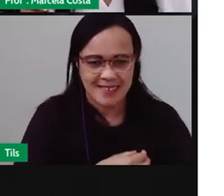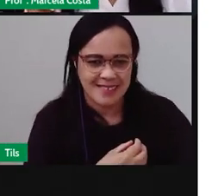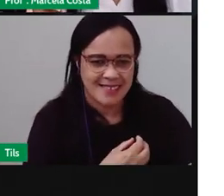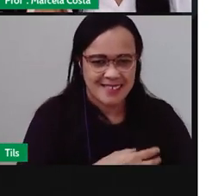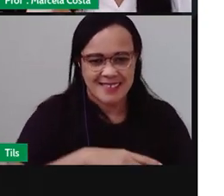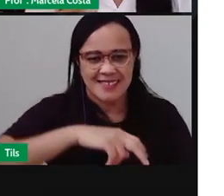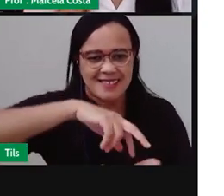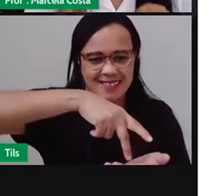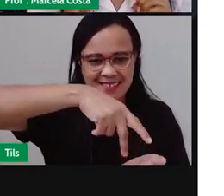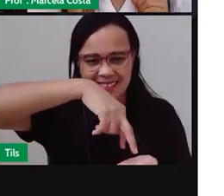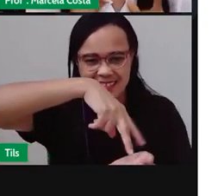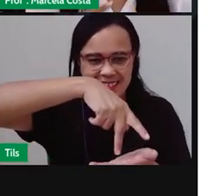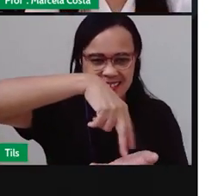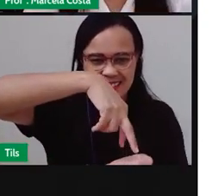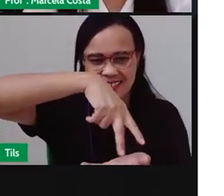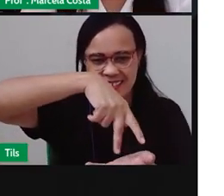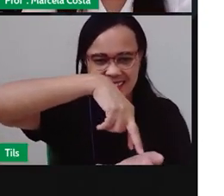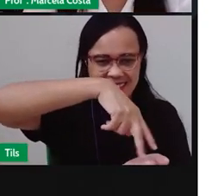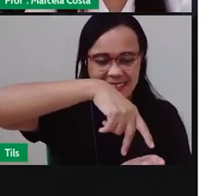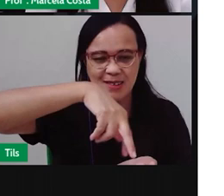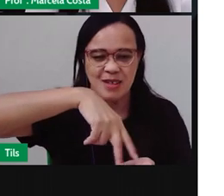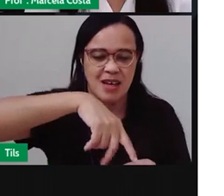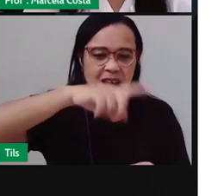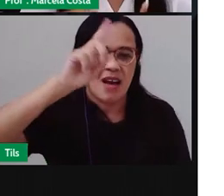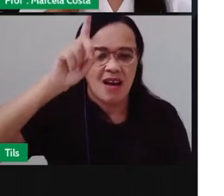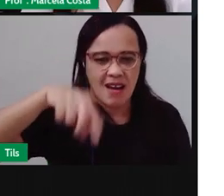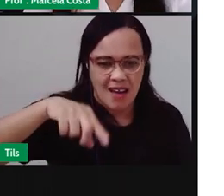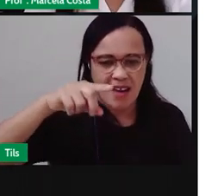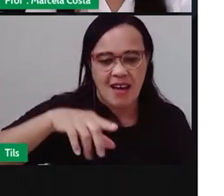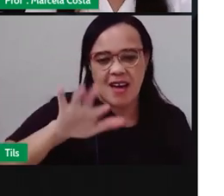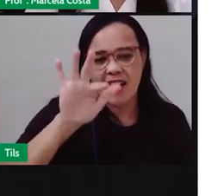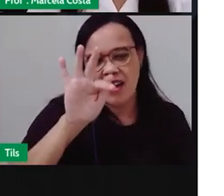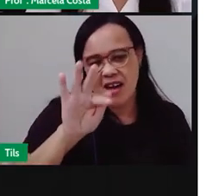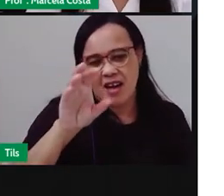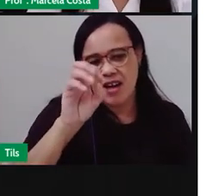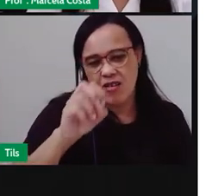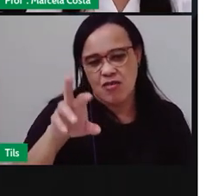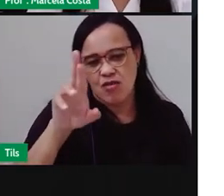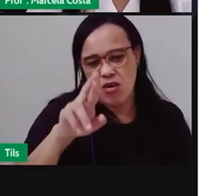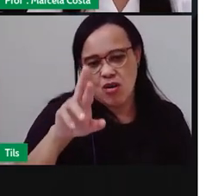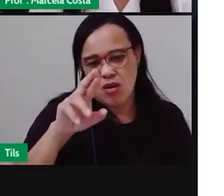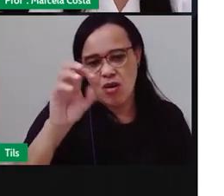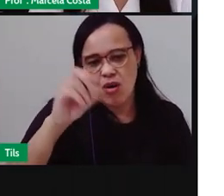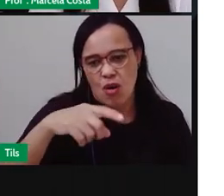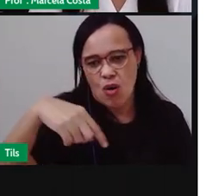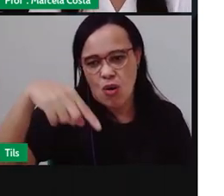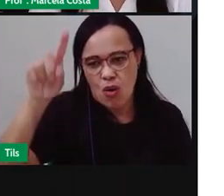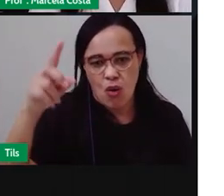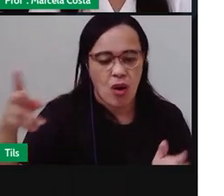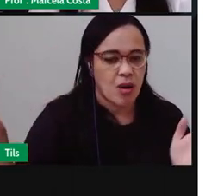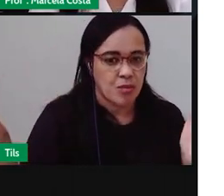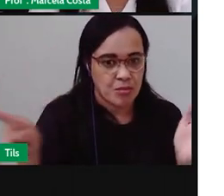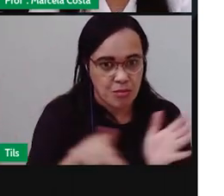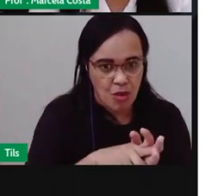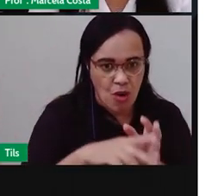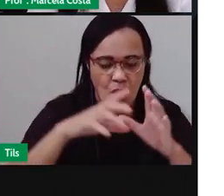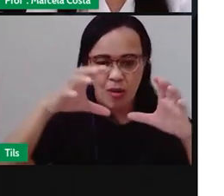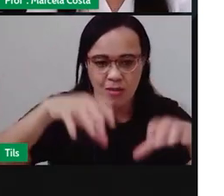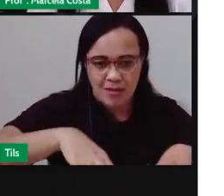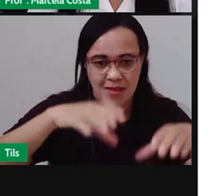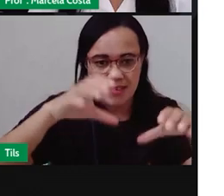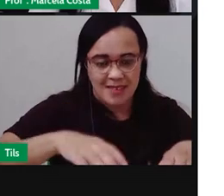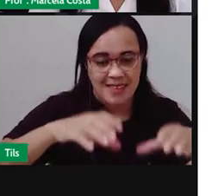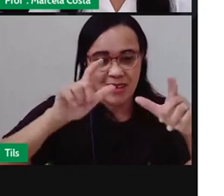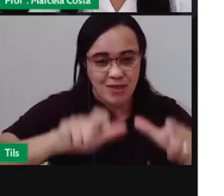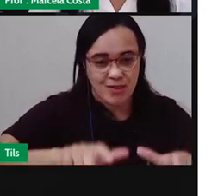Assim É o Forró Uma dança Típica Aqui da Região Nordeste Forró